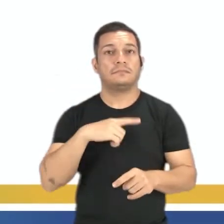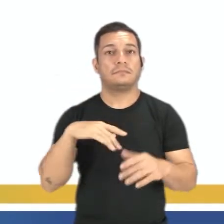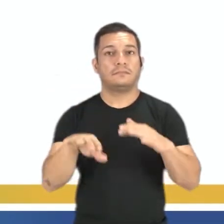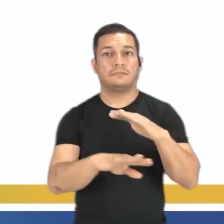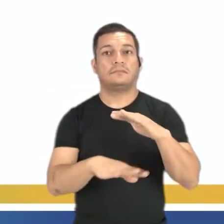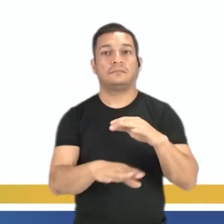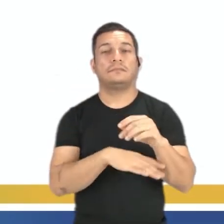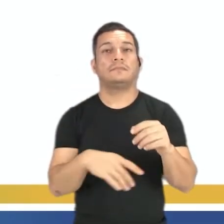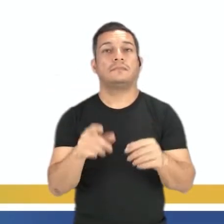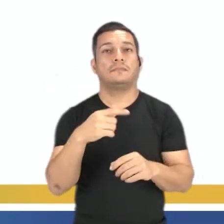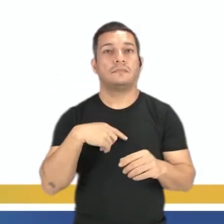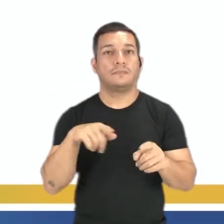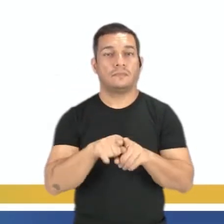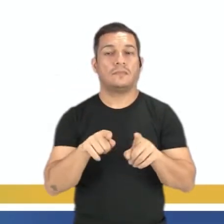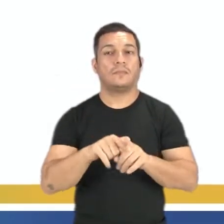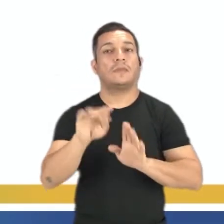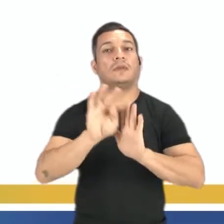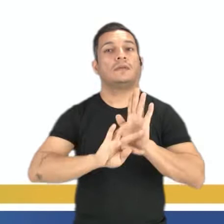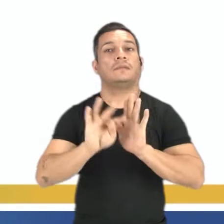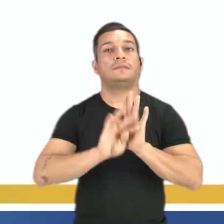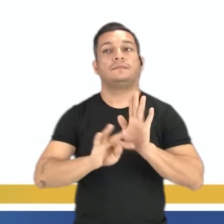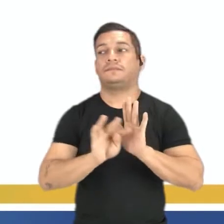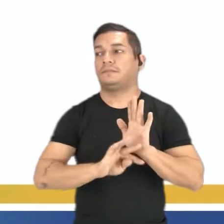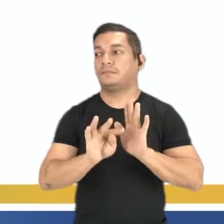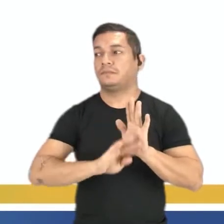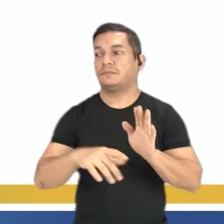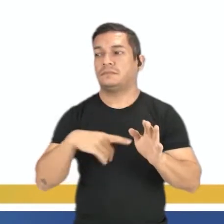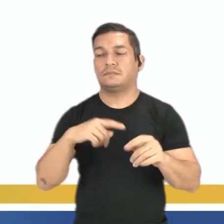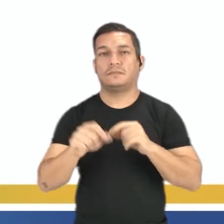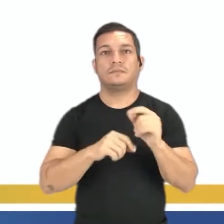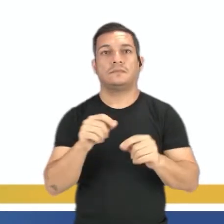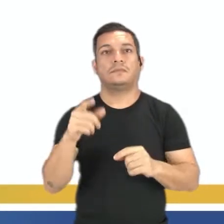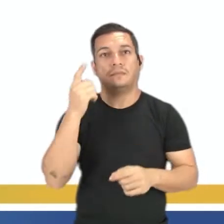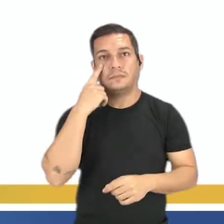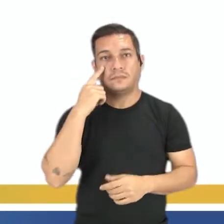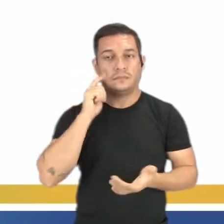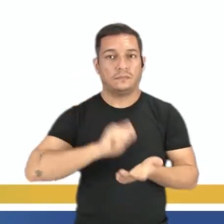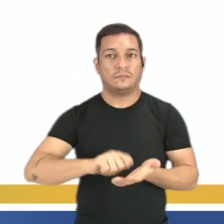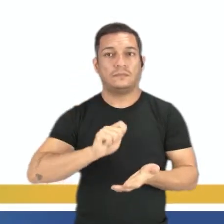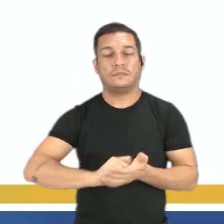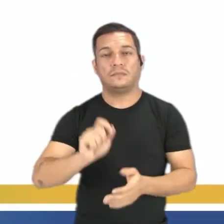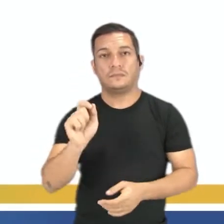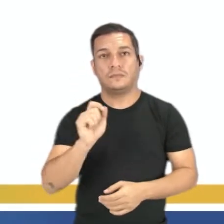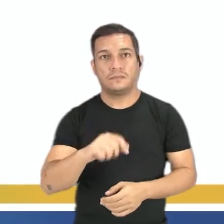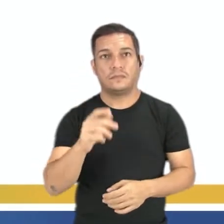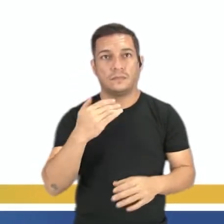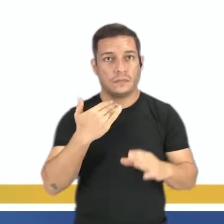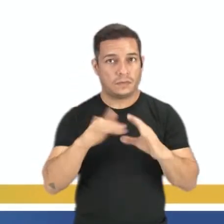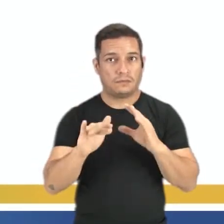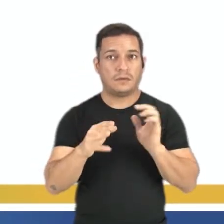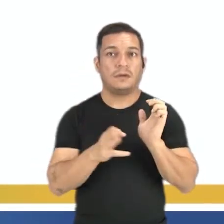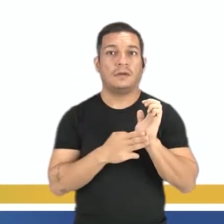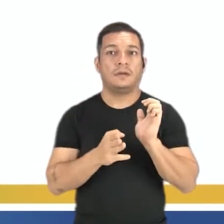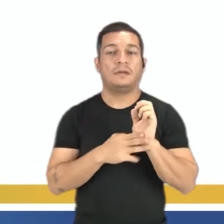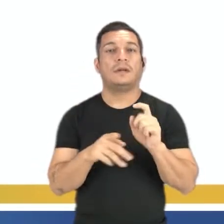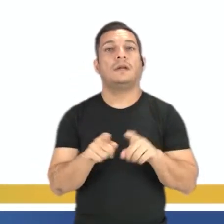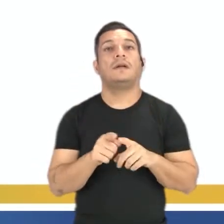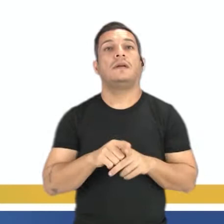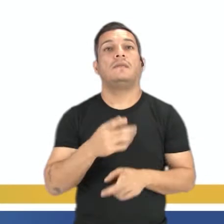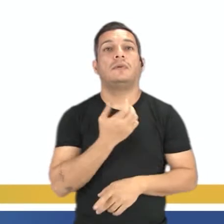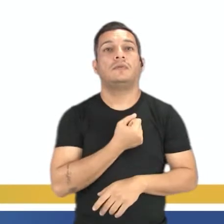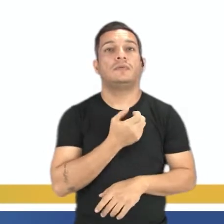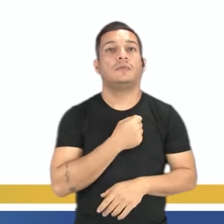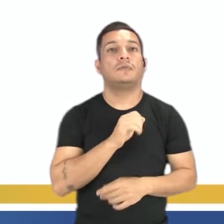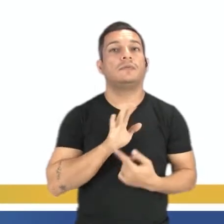abaixo, ainda no corpo do texto, né, numa fonte menor, tem escrito, envia SMS para